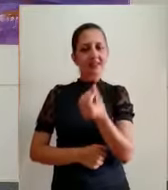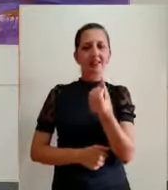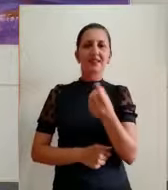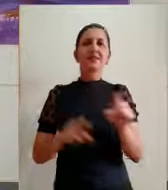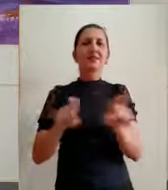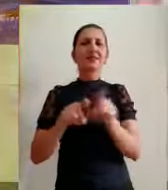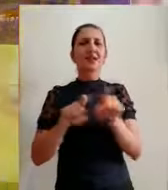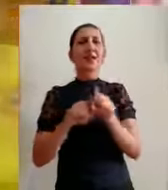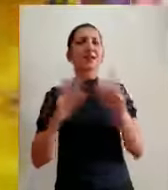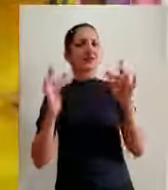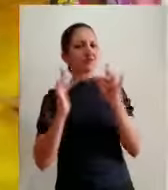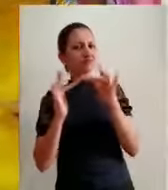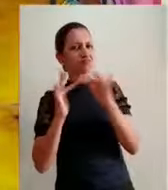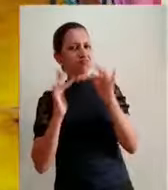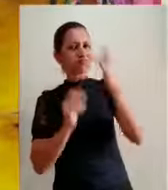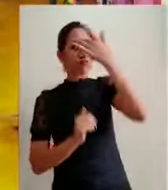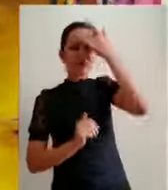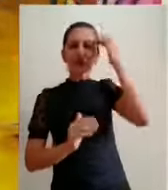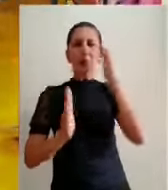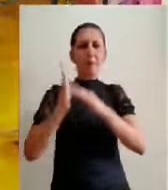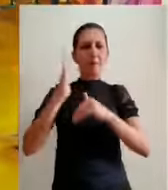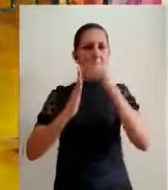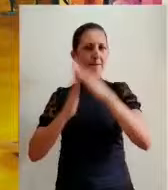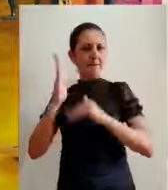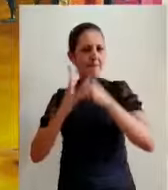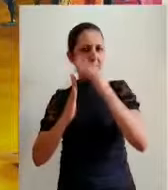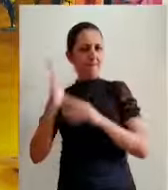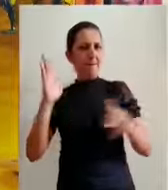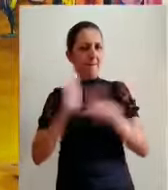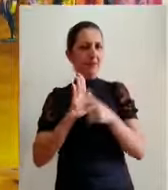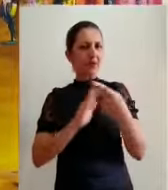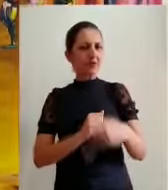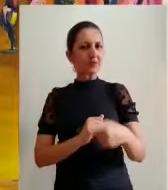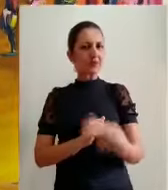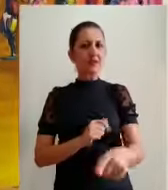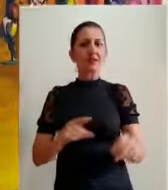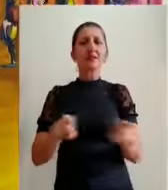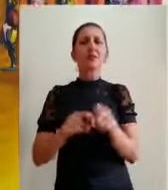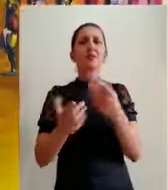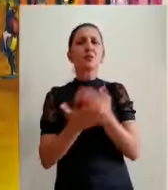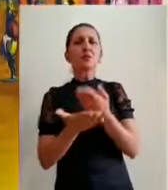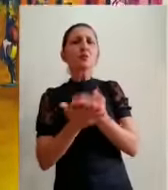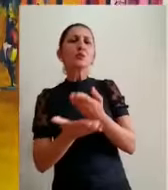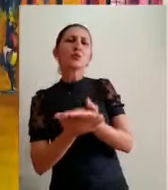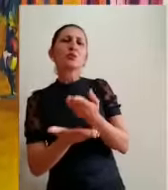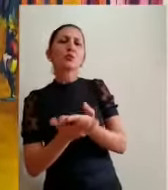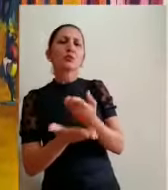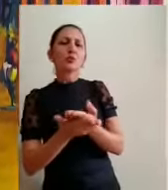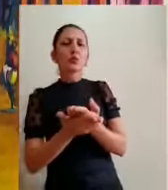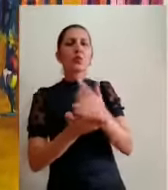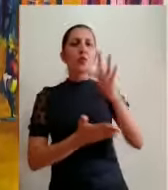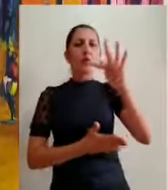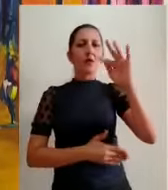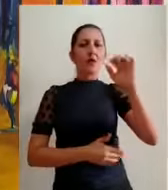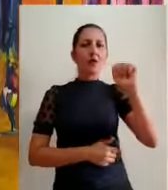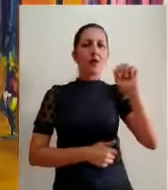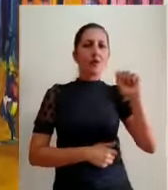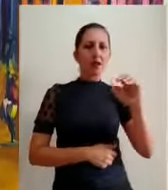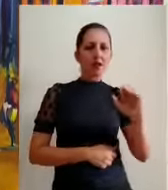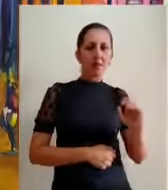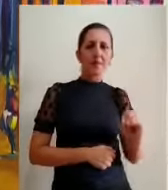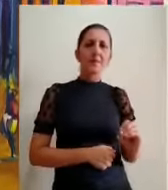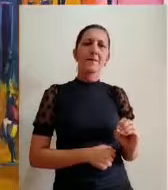artistas locais, além de ser graduada em artes visuais pela Faculdade da Amazônia Ocidental Faal. Atualmente ela atua,